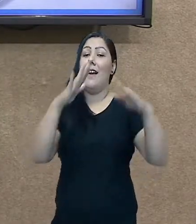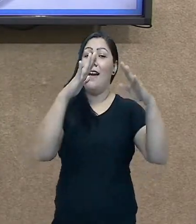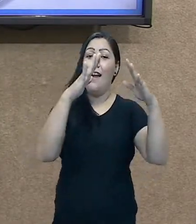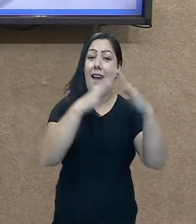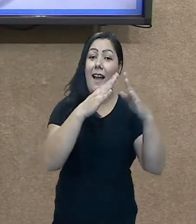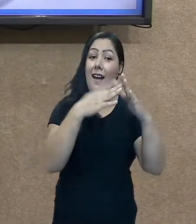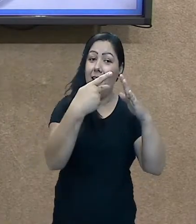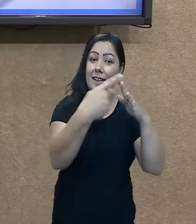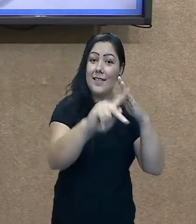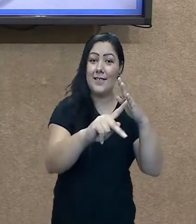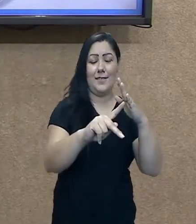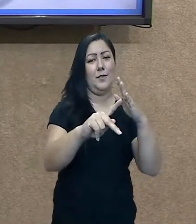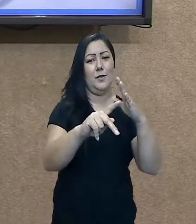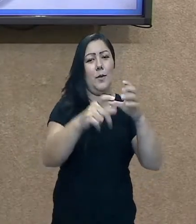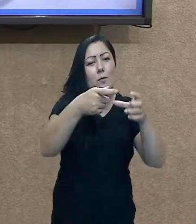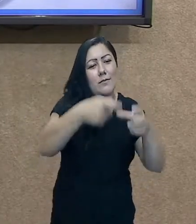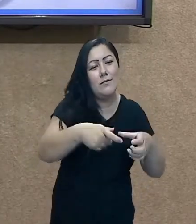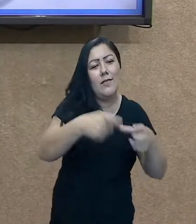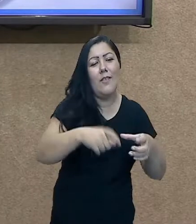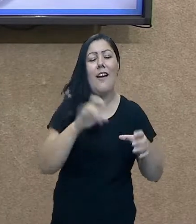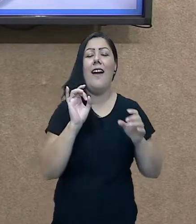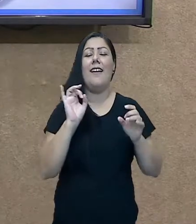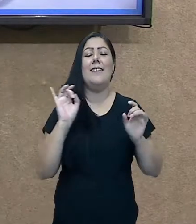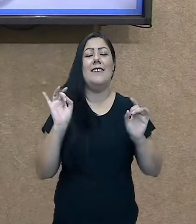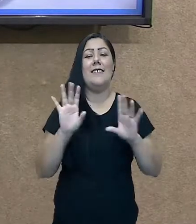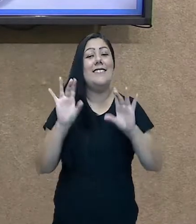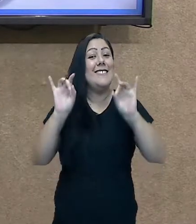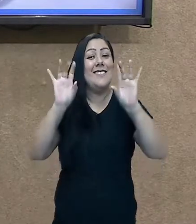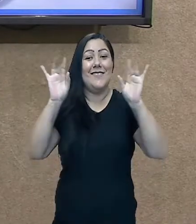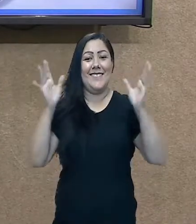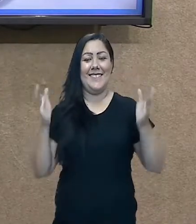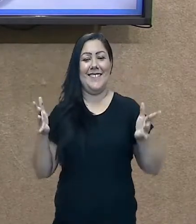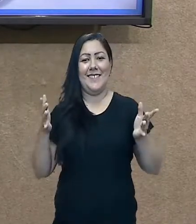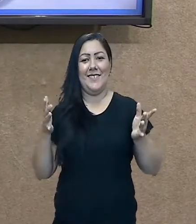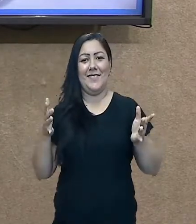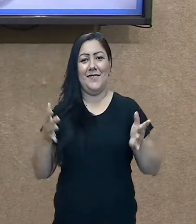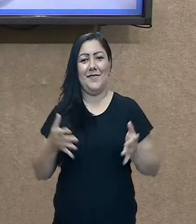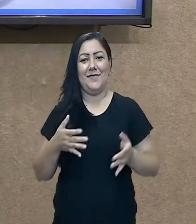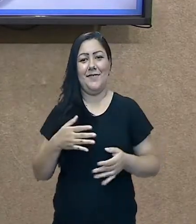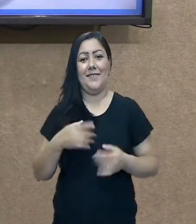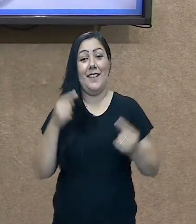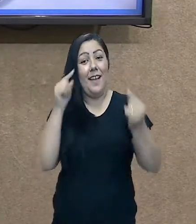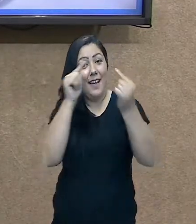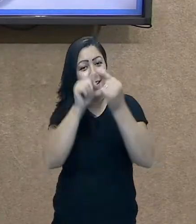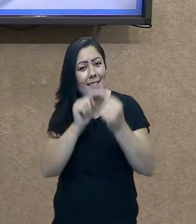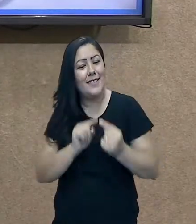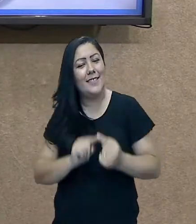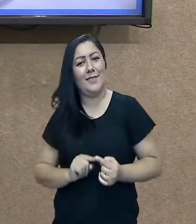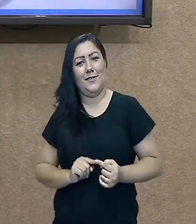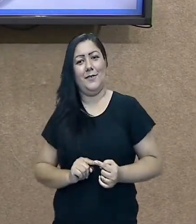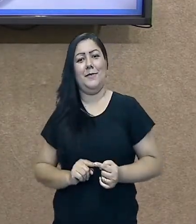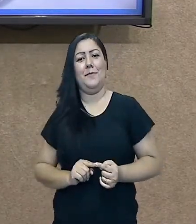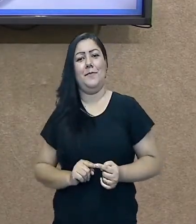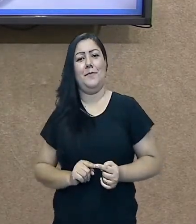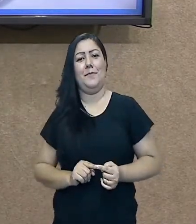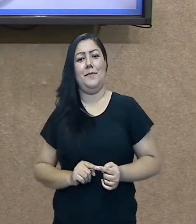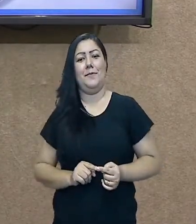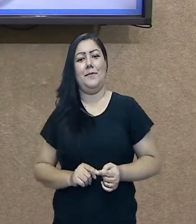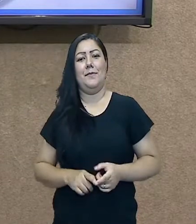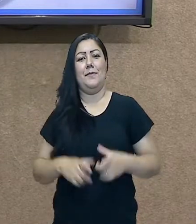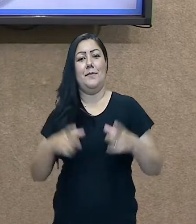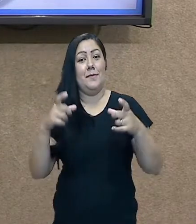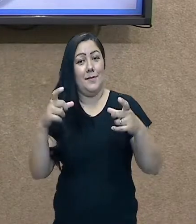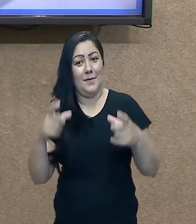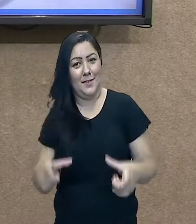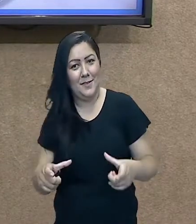Na sua cidade tem aquele lugar que você se identifica com o lugar. Um lugar para